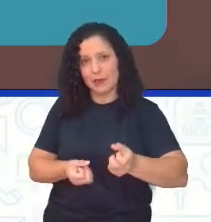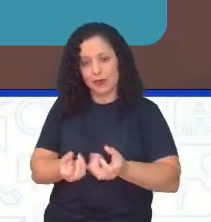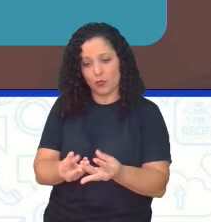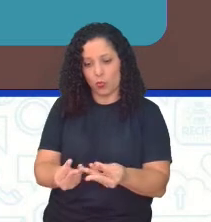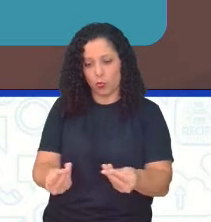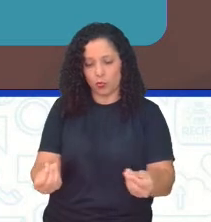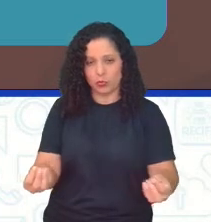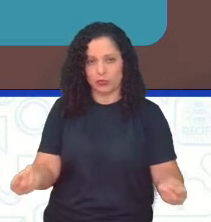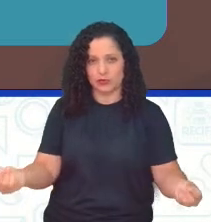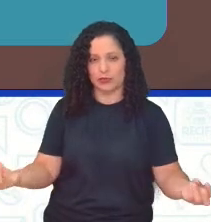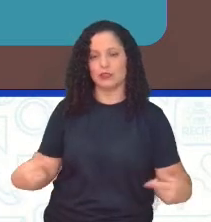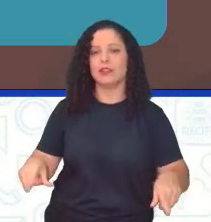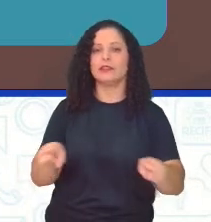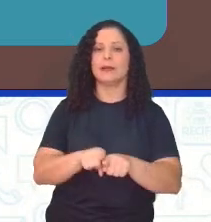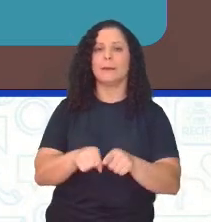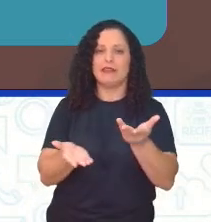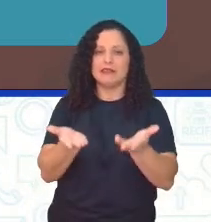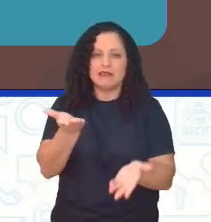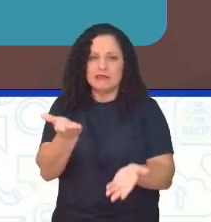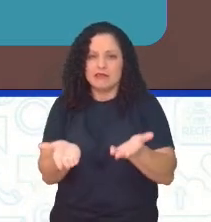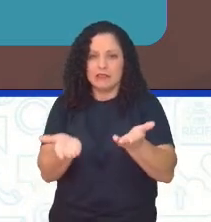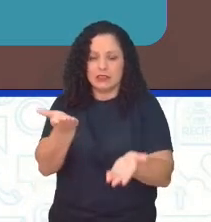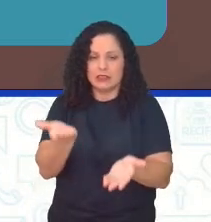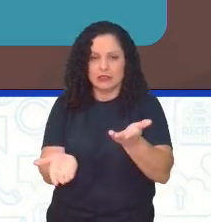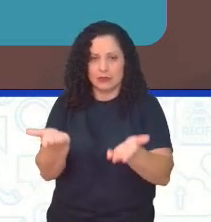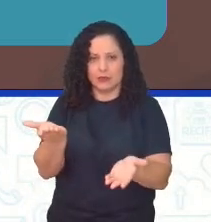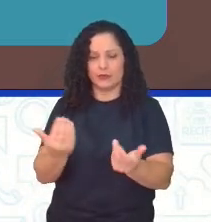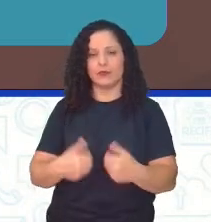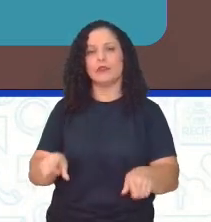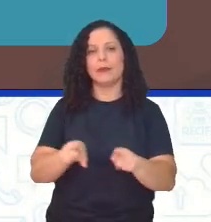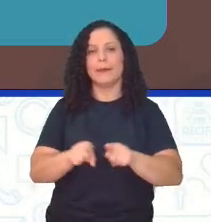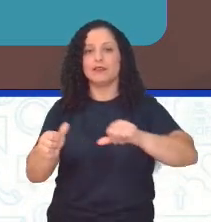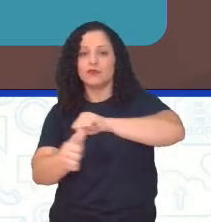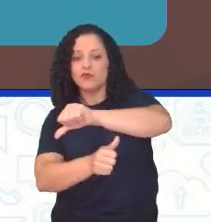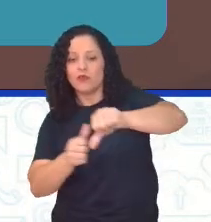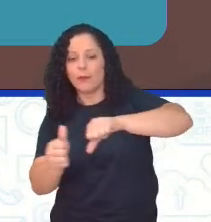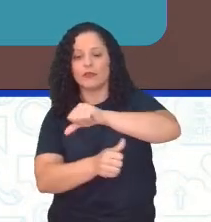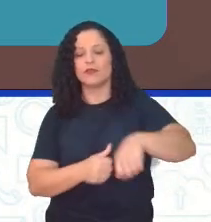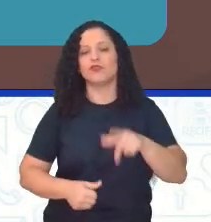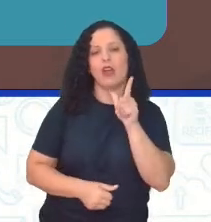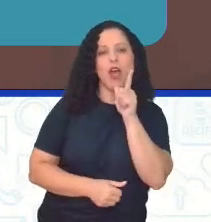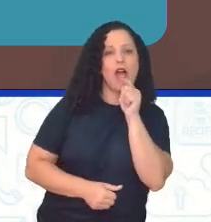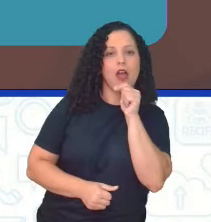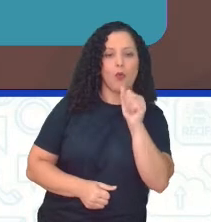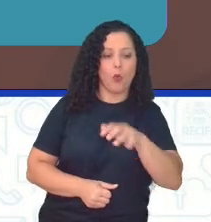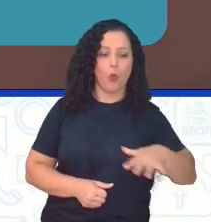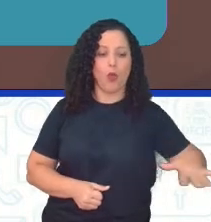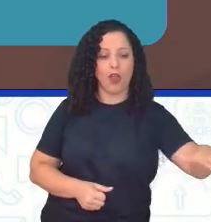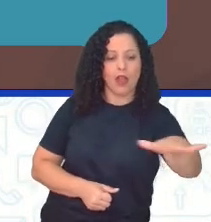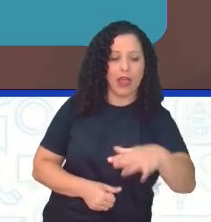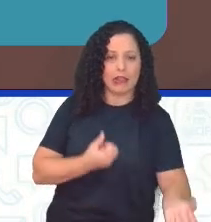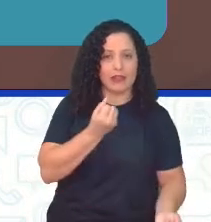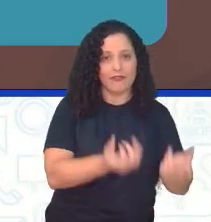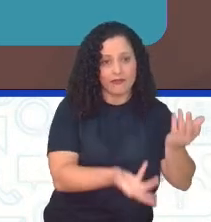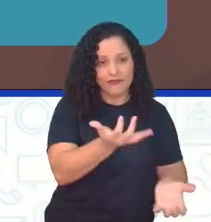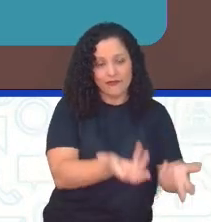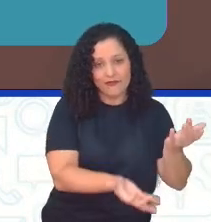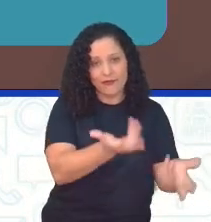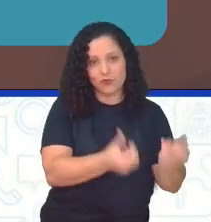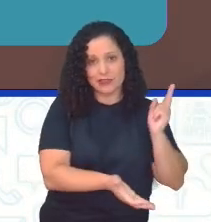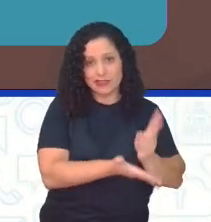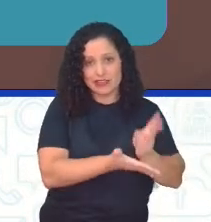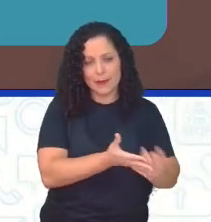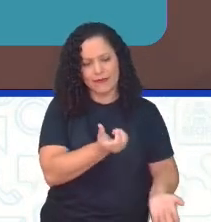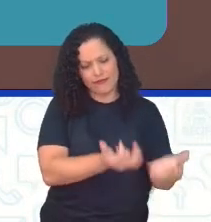Desequilíbrio ecossistêmico e transformações de ciclo naturais, como o da água. Então, se uma área vai ser constantemente queimada, vai ficar ali